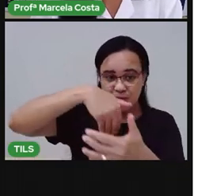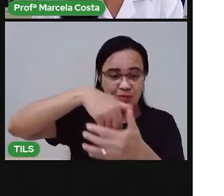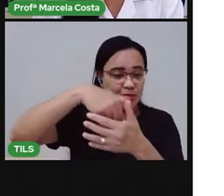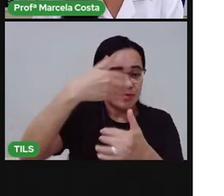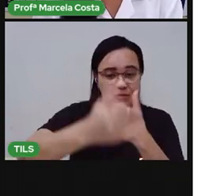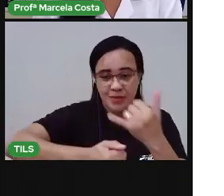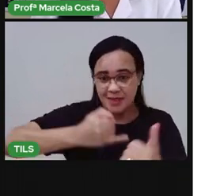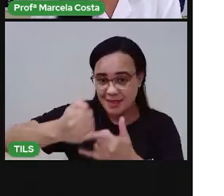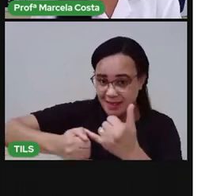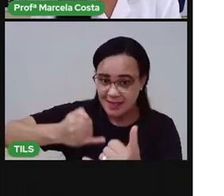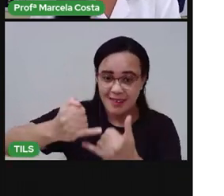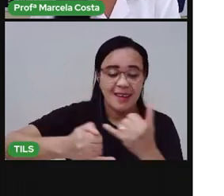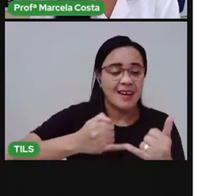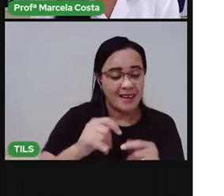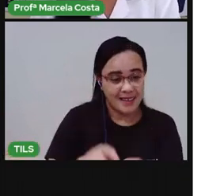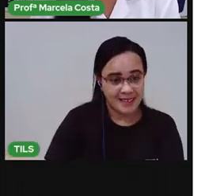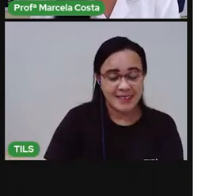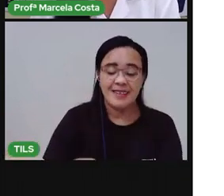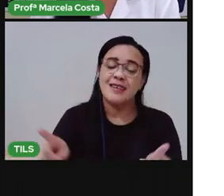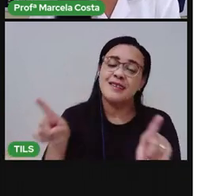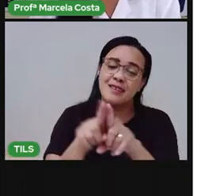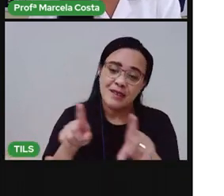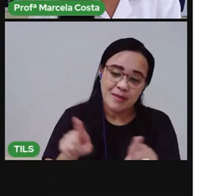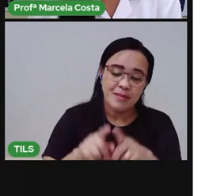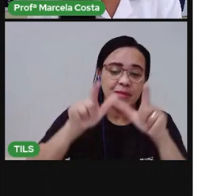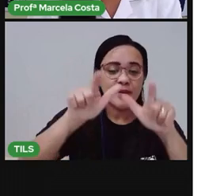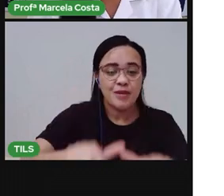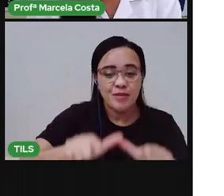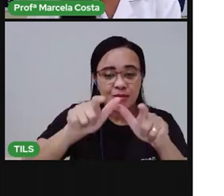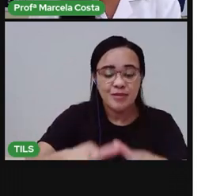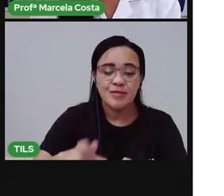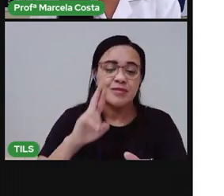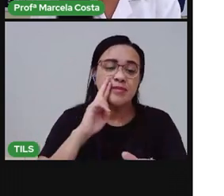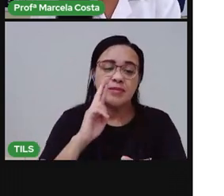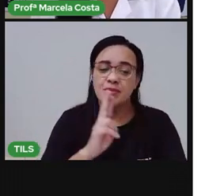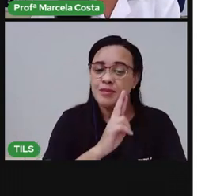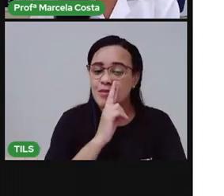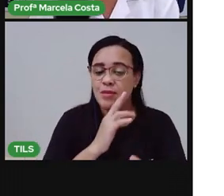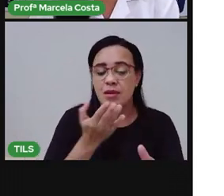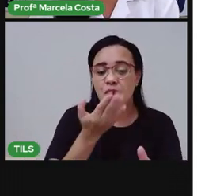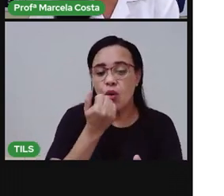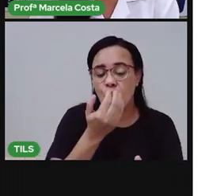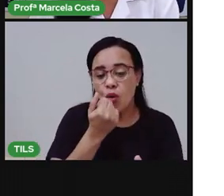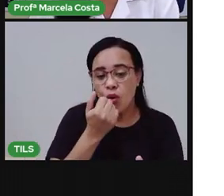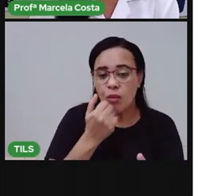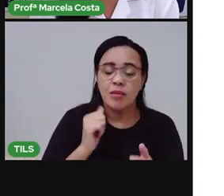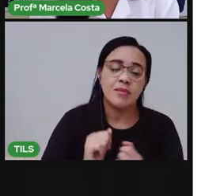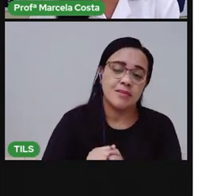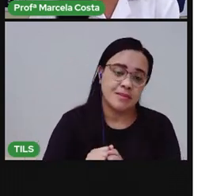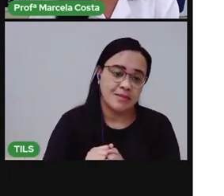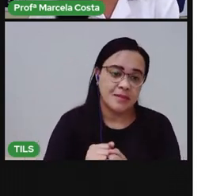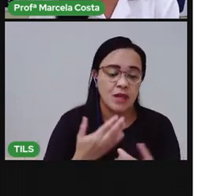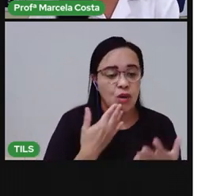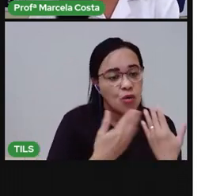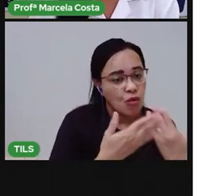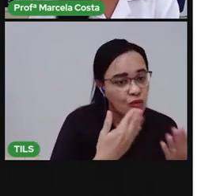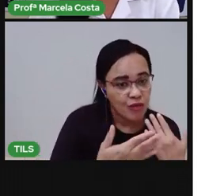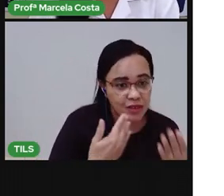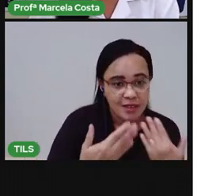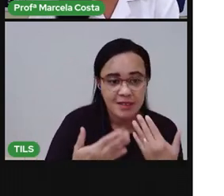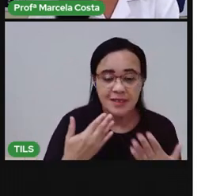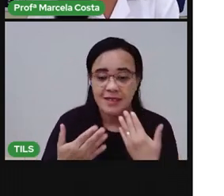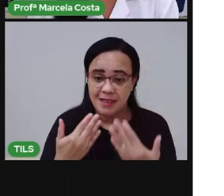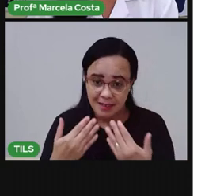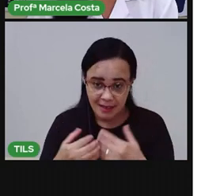Tem também os restaurantes, é onde as pessoas vão se alimentar, ter alimentos prazerosos de